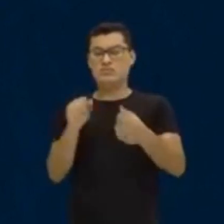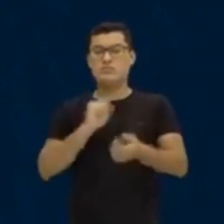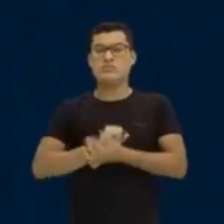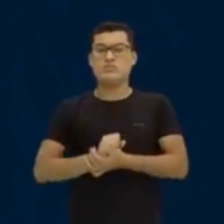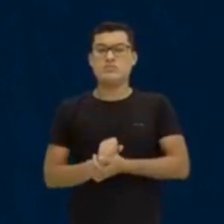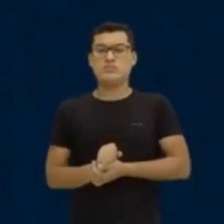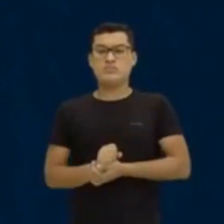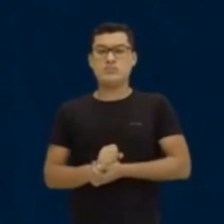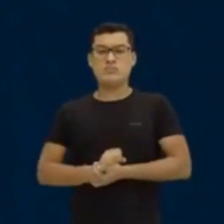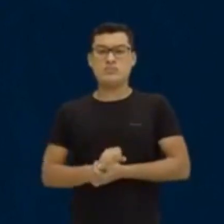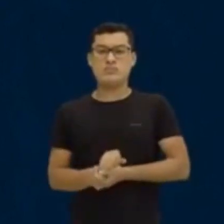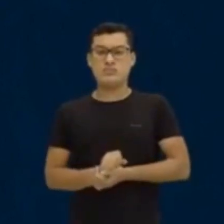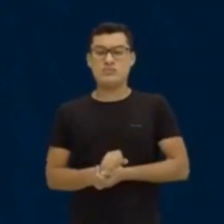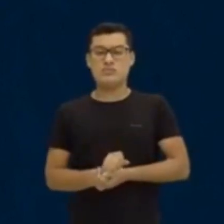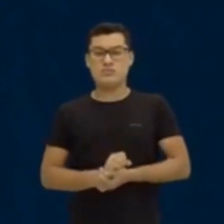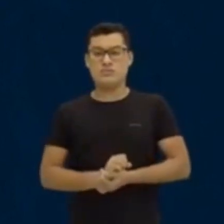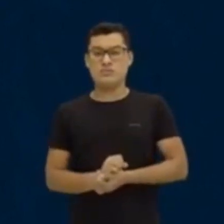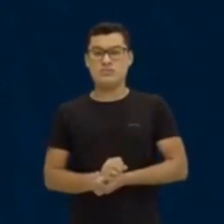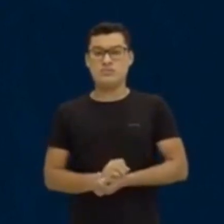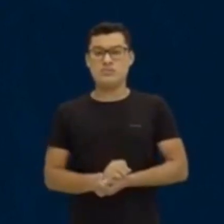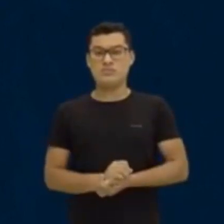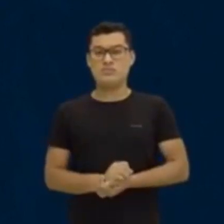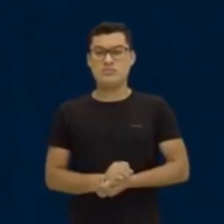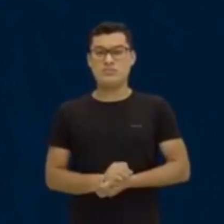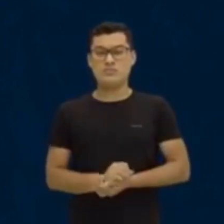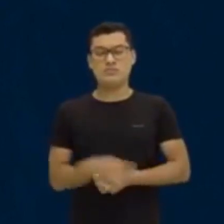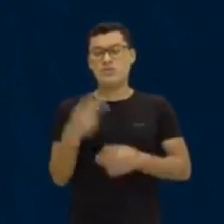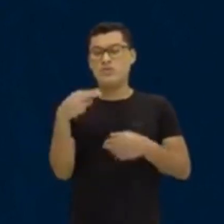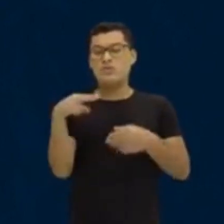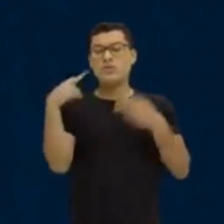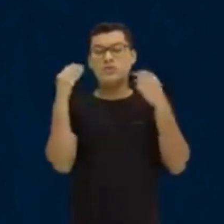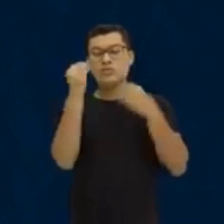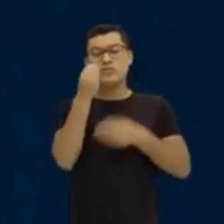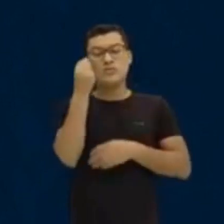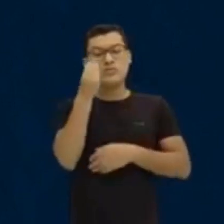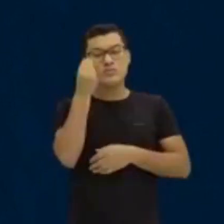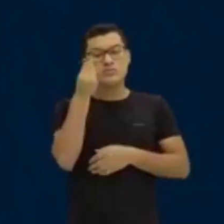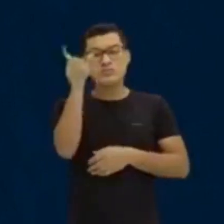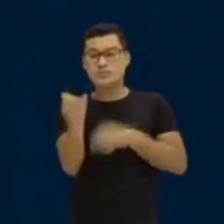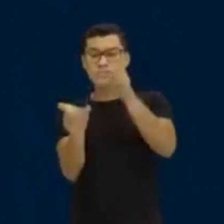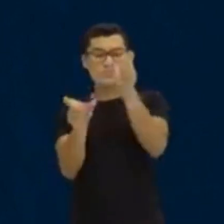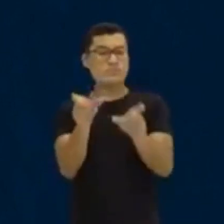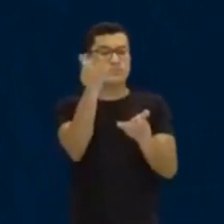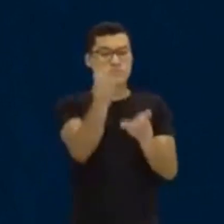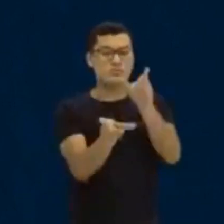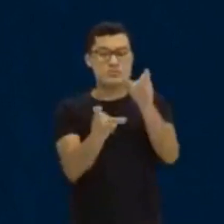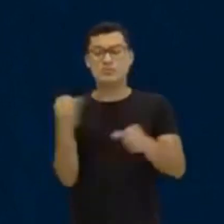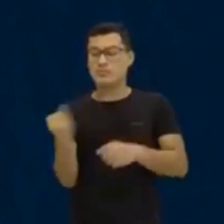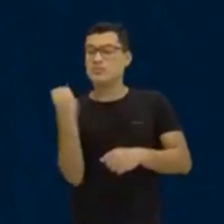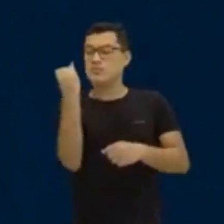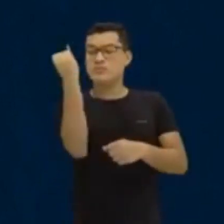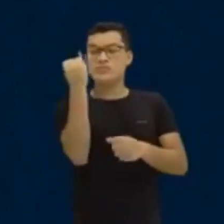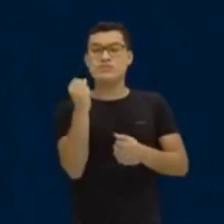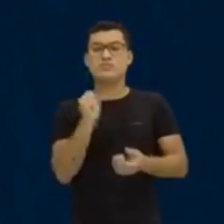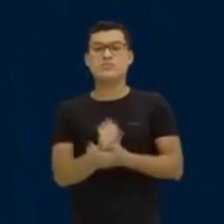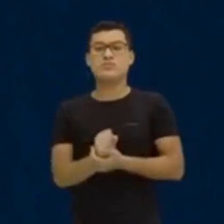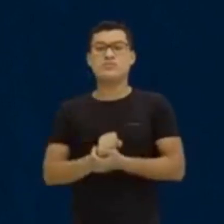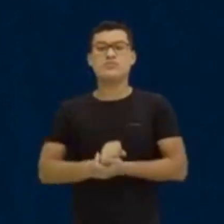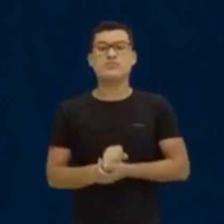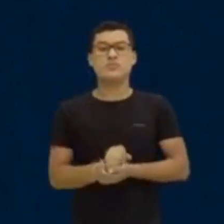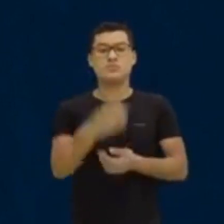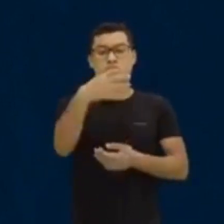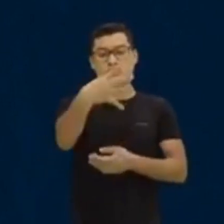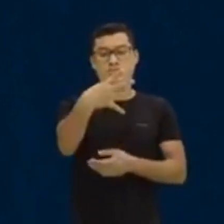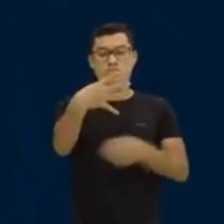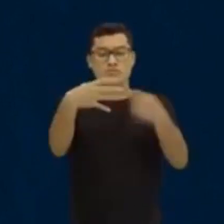divisões aí, eu vou só indicar pra vocês aqui que são mais importantes. Então, olha lá. 4 quintos.